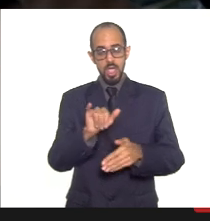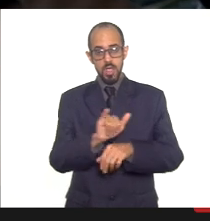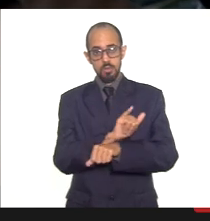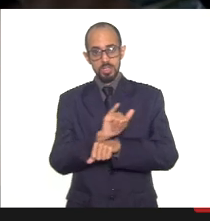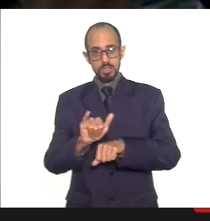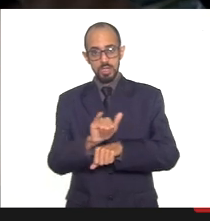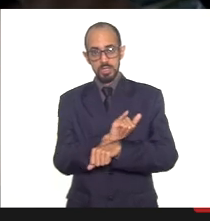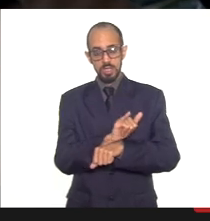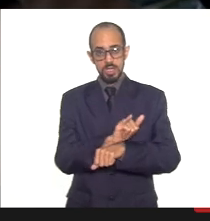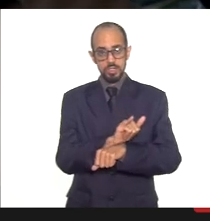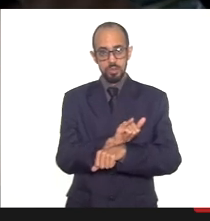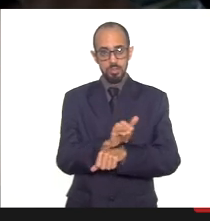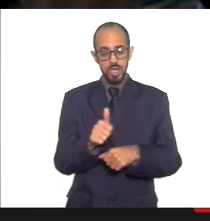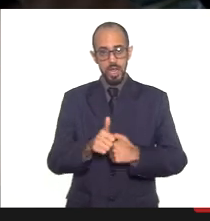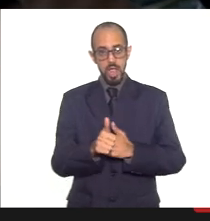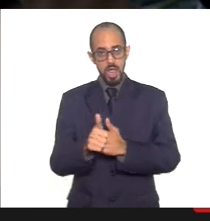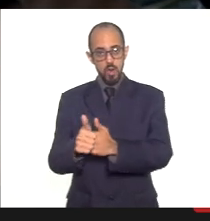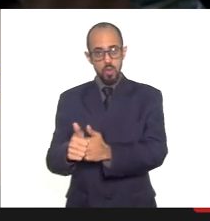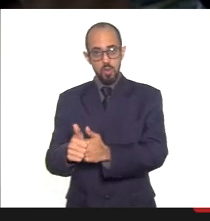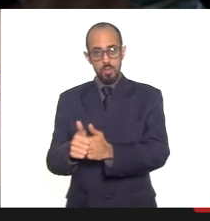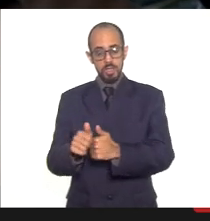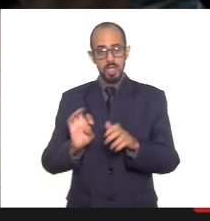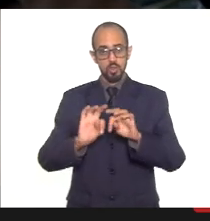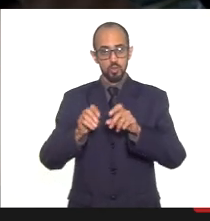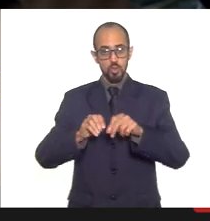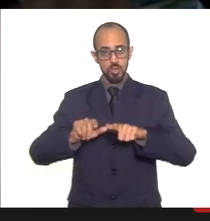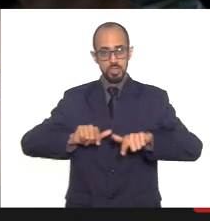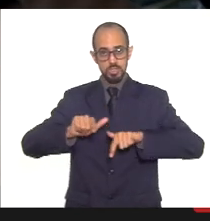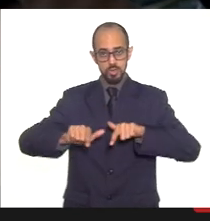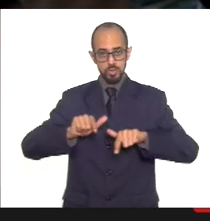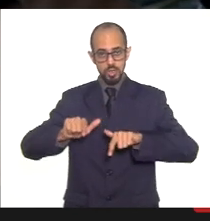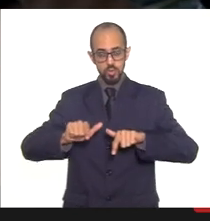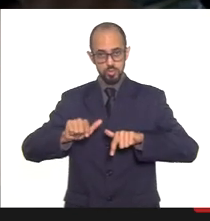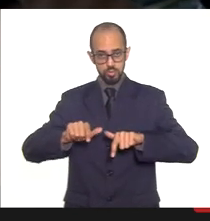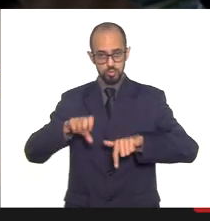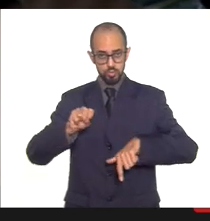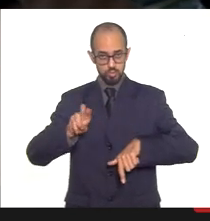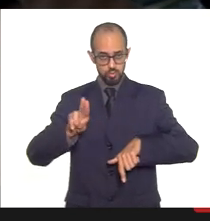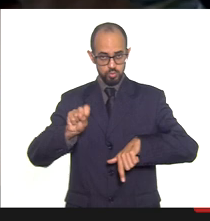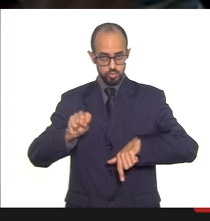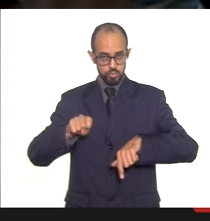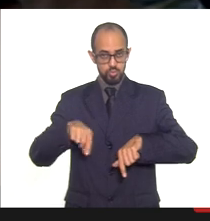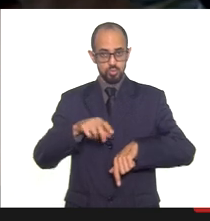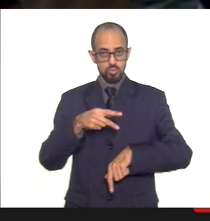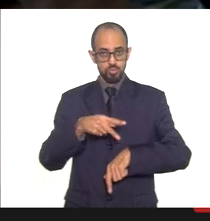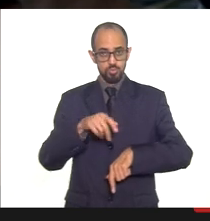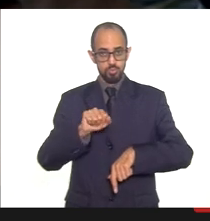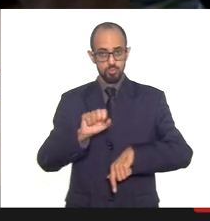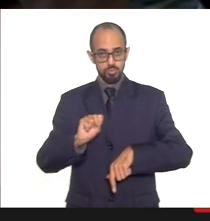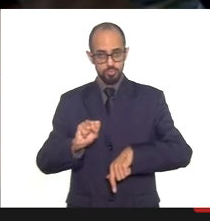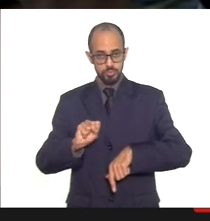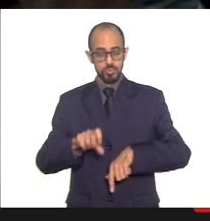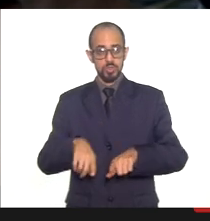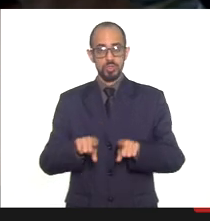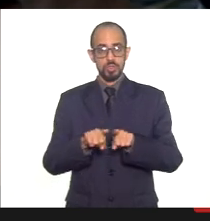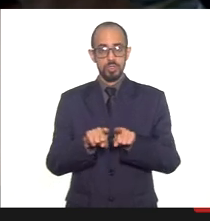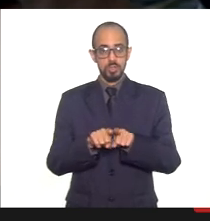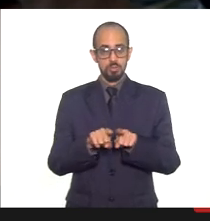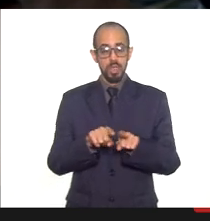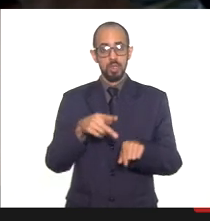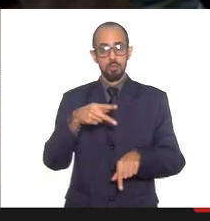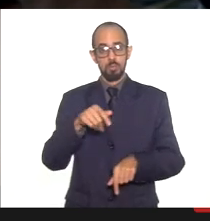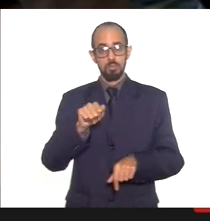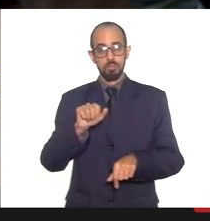acompanhamento da execução do Plano Estadual de Saúde, PES, e da Programação Anual de Saúde, PES,